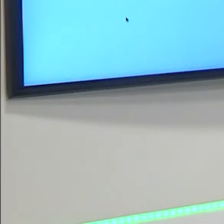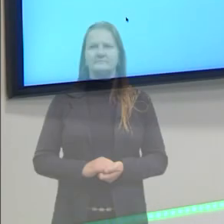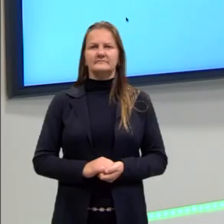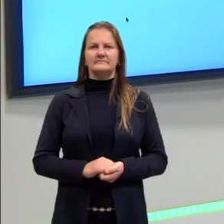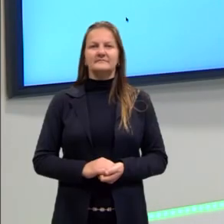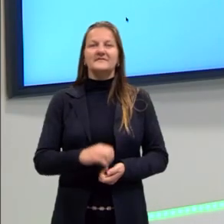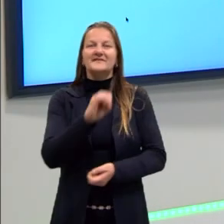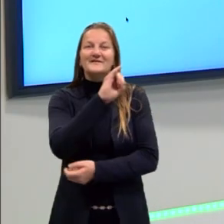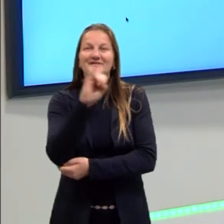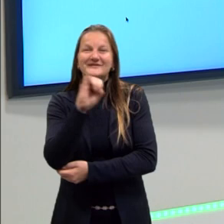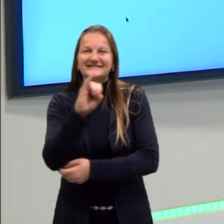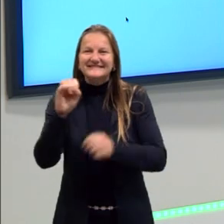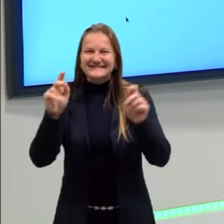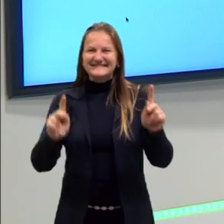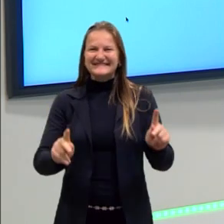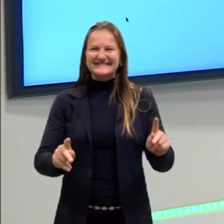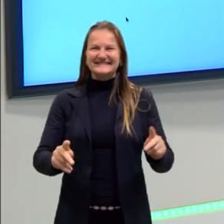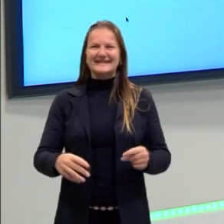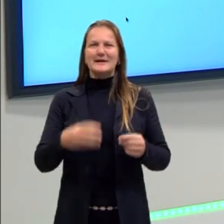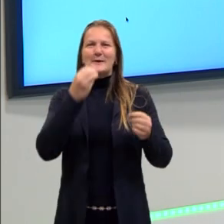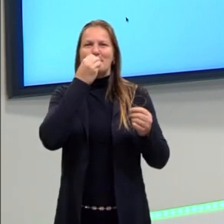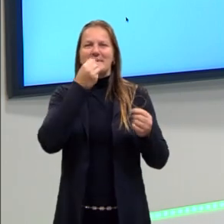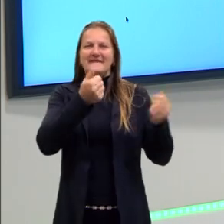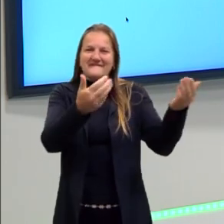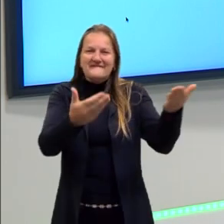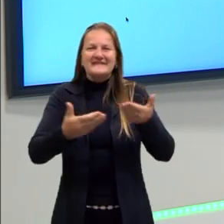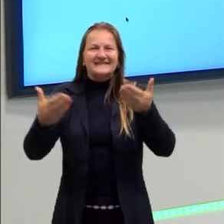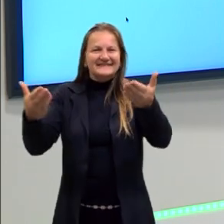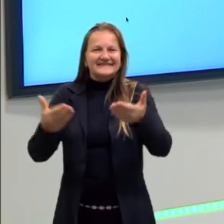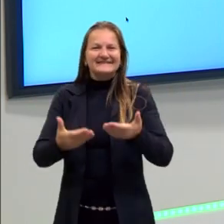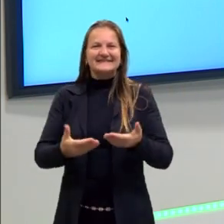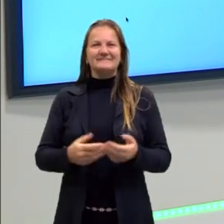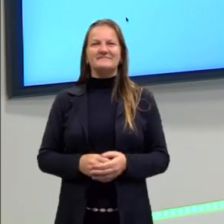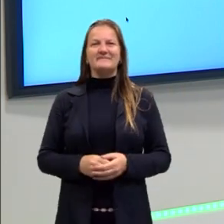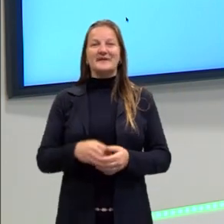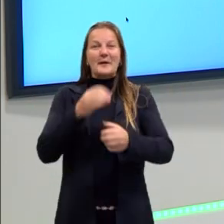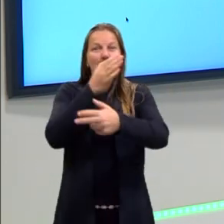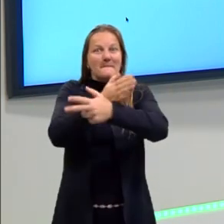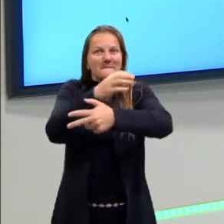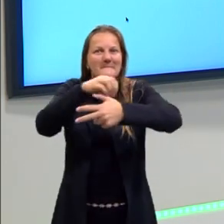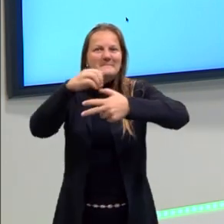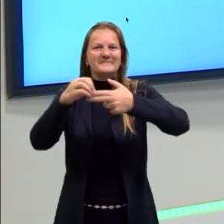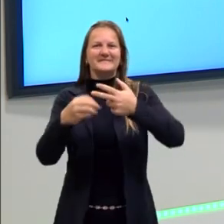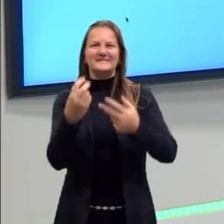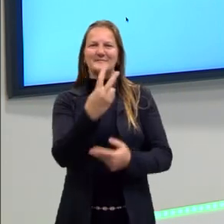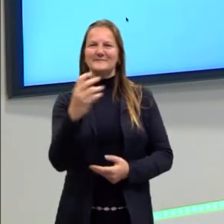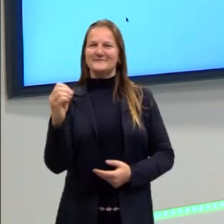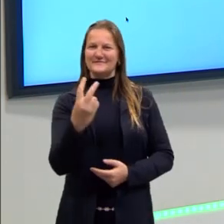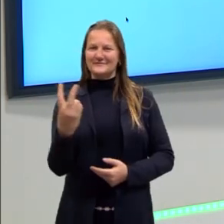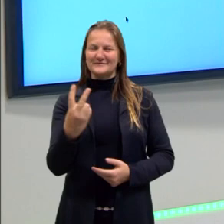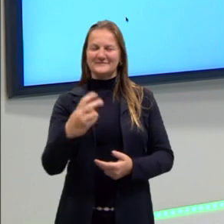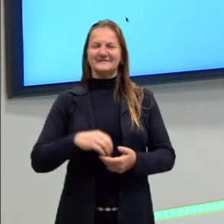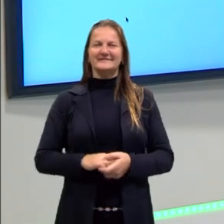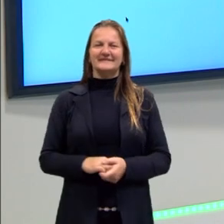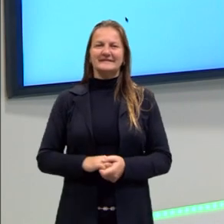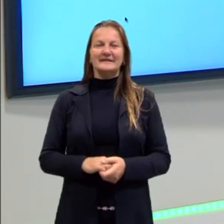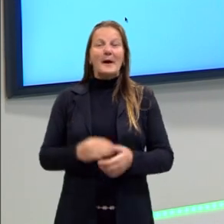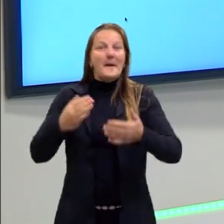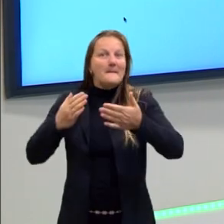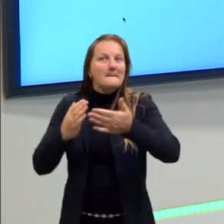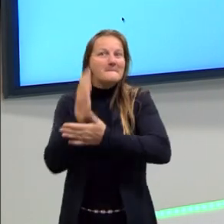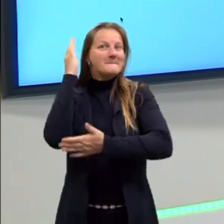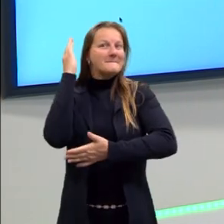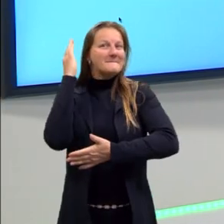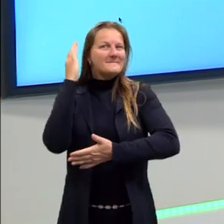Oi, oi, oi, pessoal. Bem-vindos e bem-vindas ao Pré-Enem 2022. Partiu